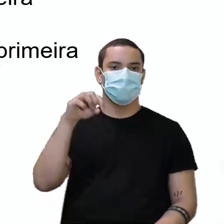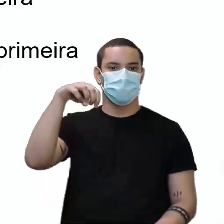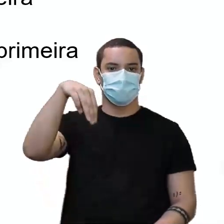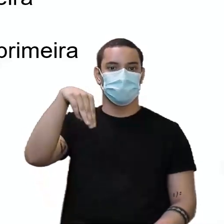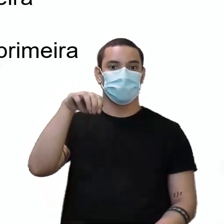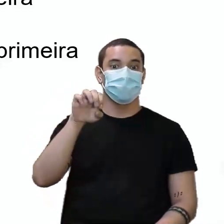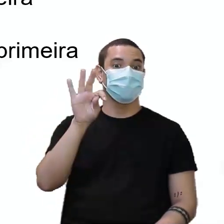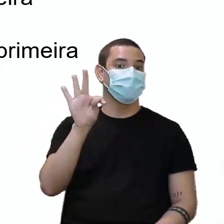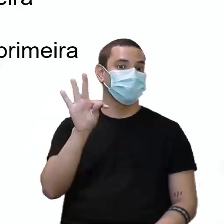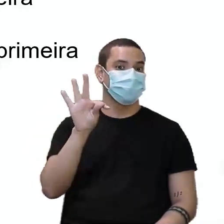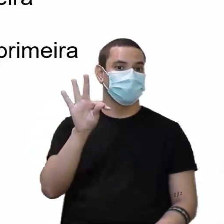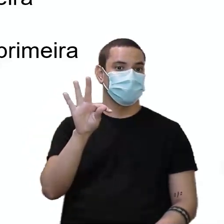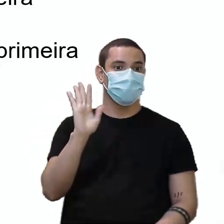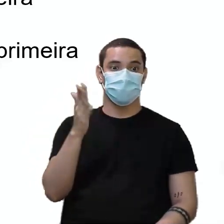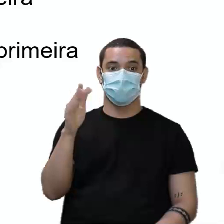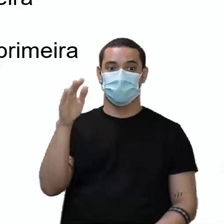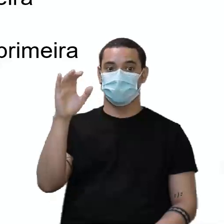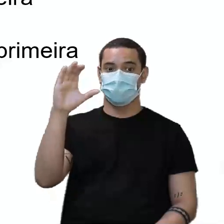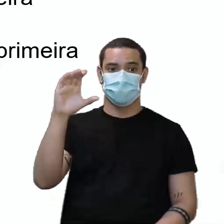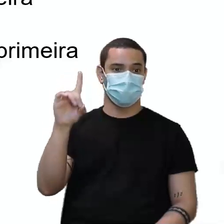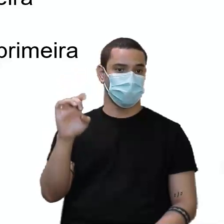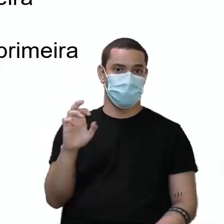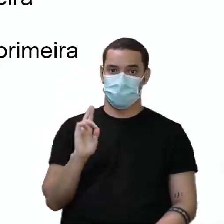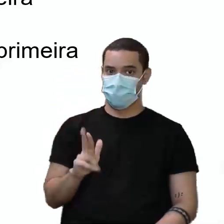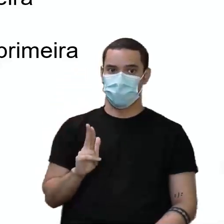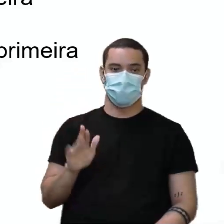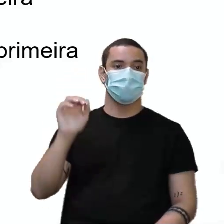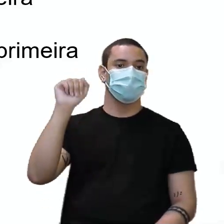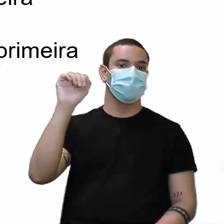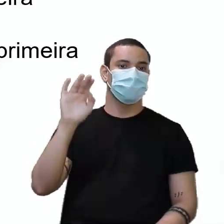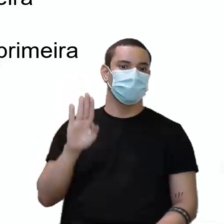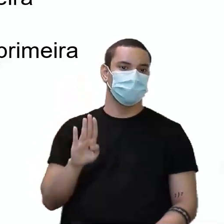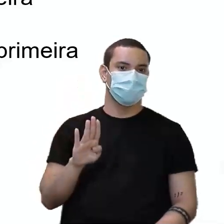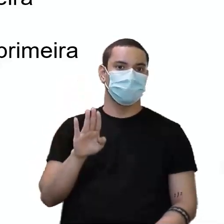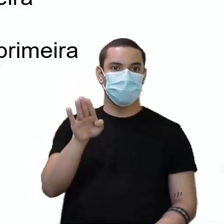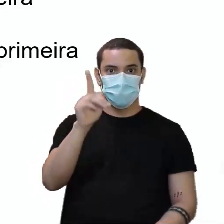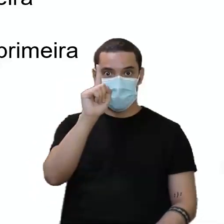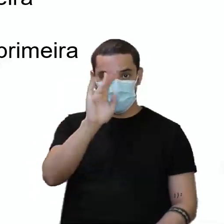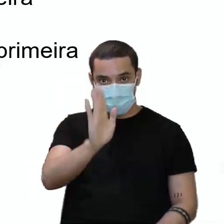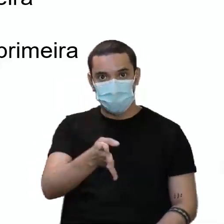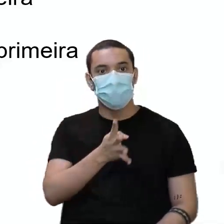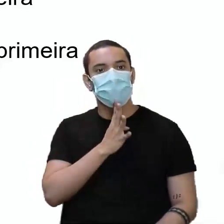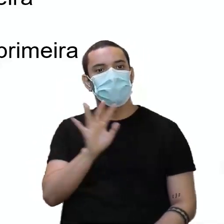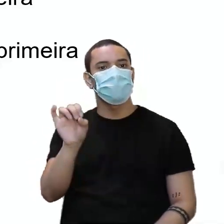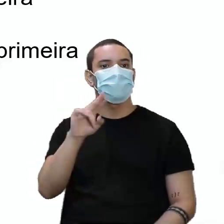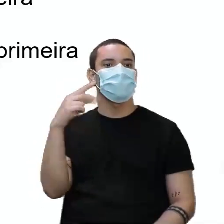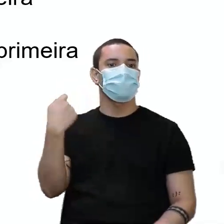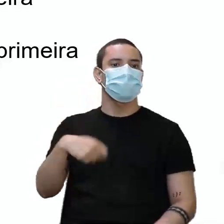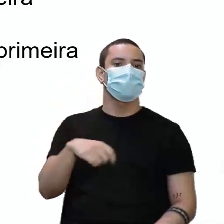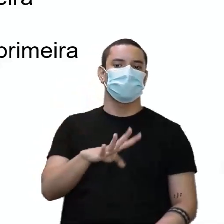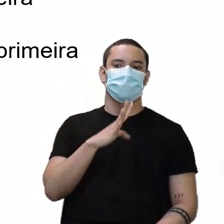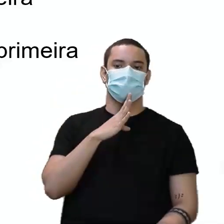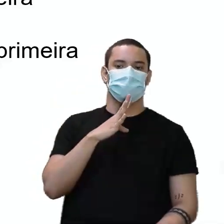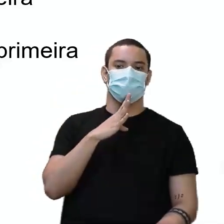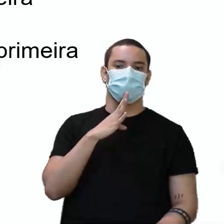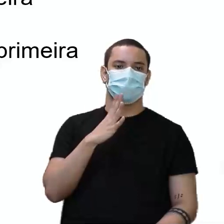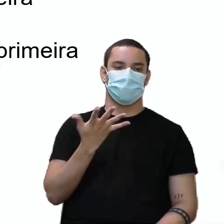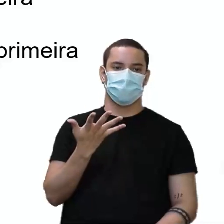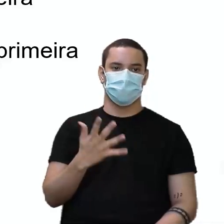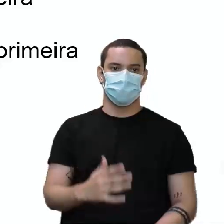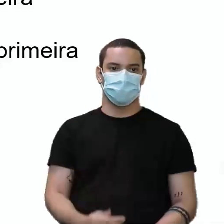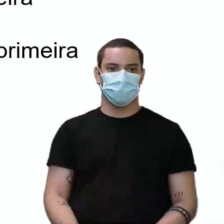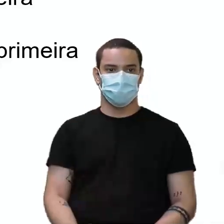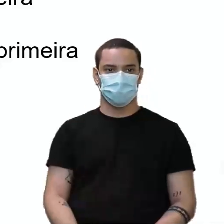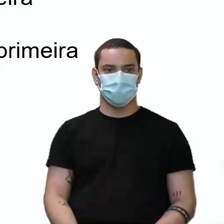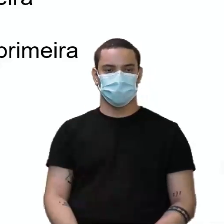Você conheceu... Você já eliminou três. Você conheceu ou você precisa conhecer? Ah, eu tenho aqui you